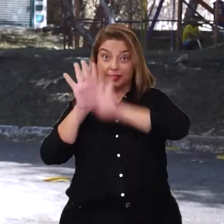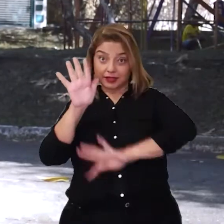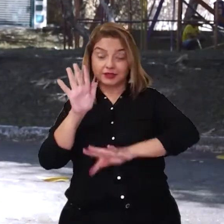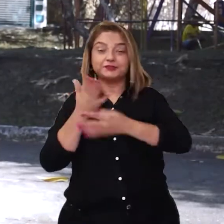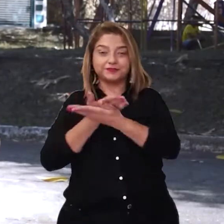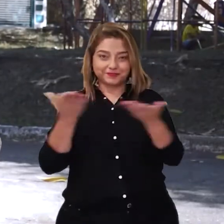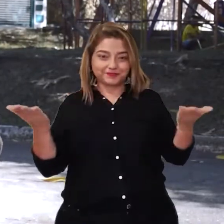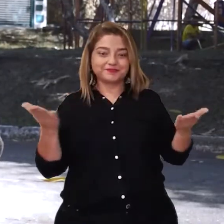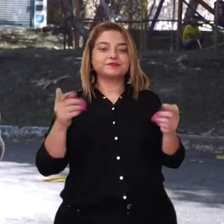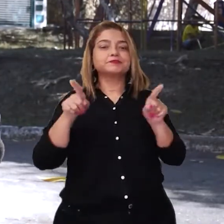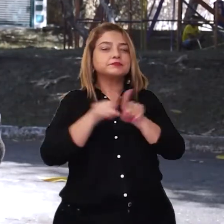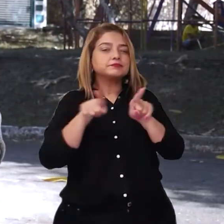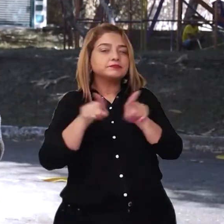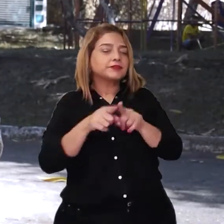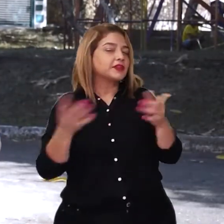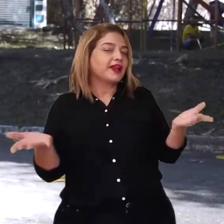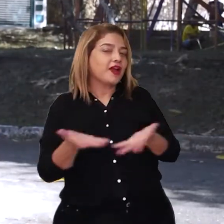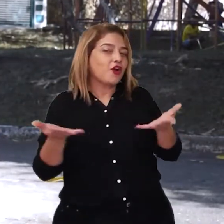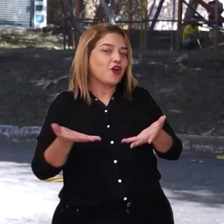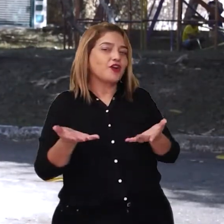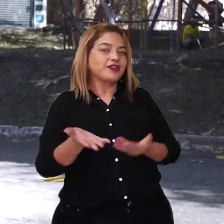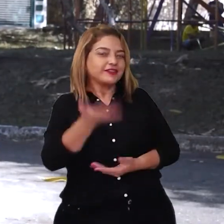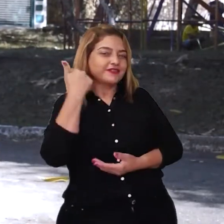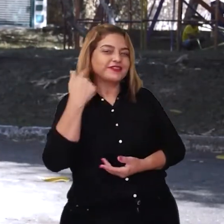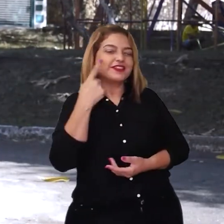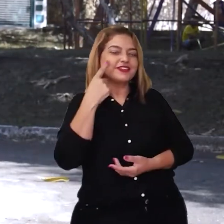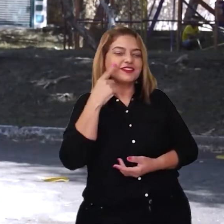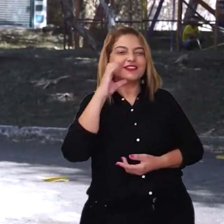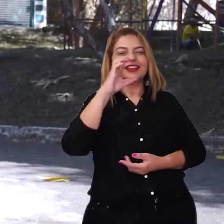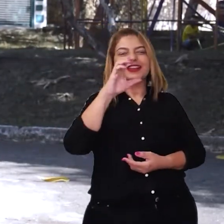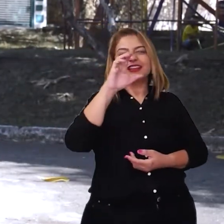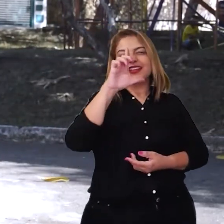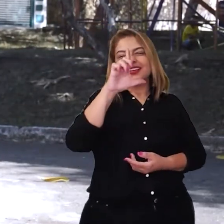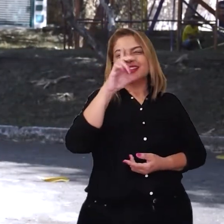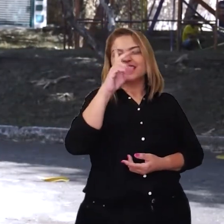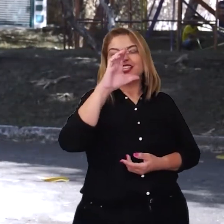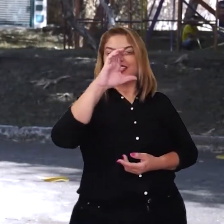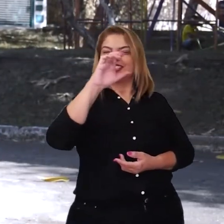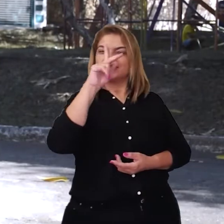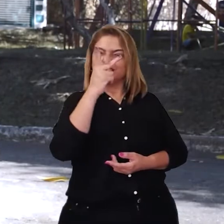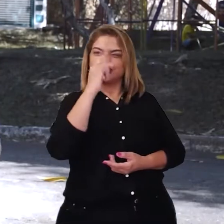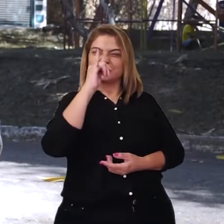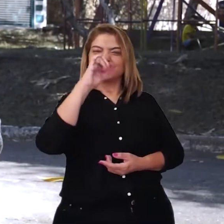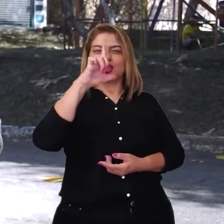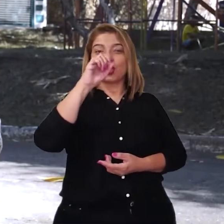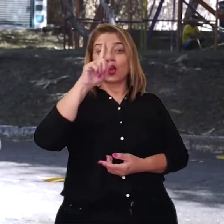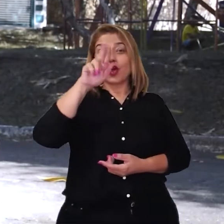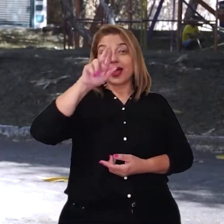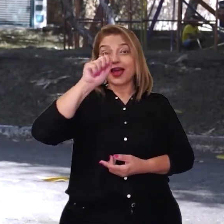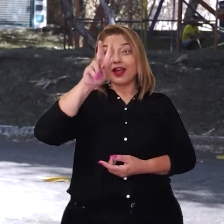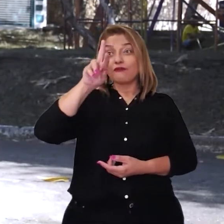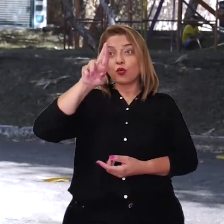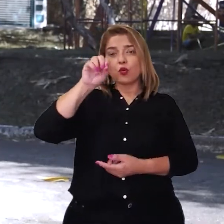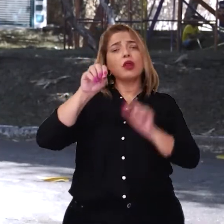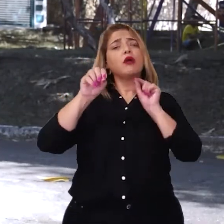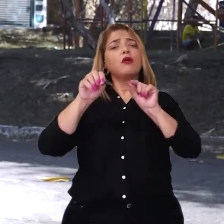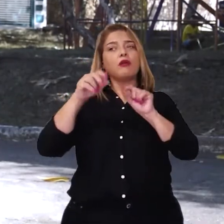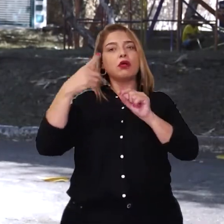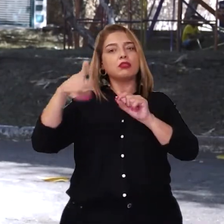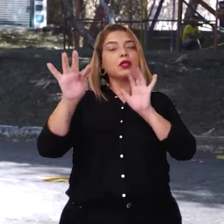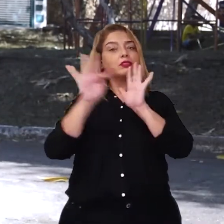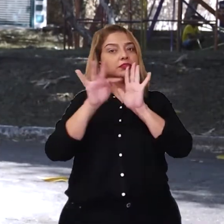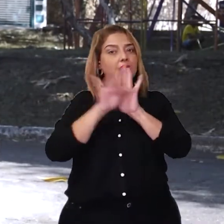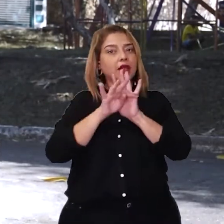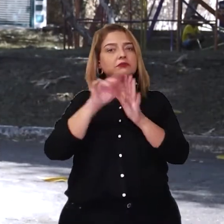registro, que tal aprendermos a fazer uma xilogravura? Ó! A xilogravura é uma técnica